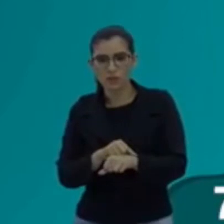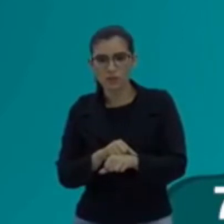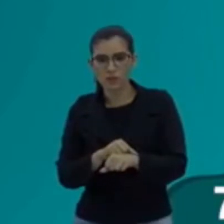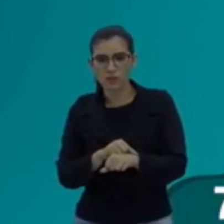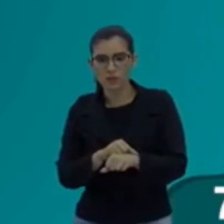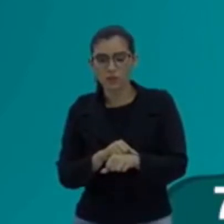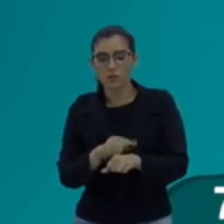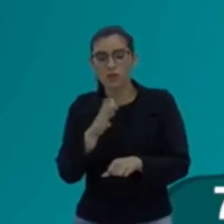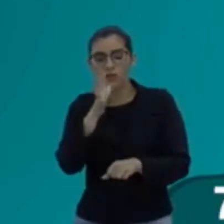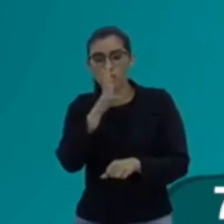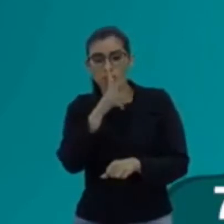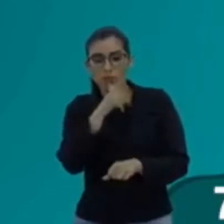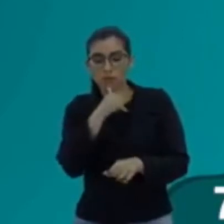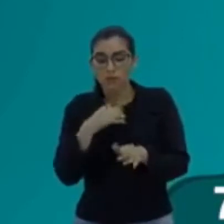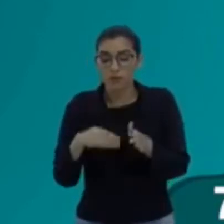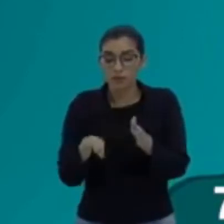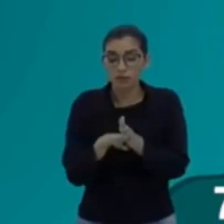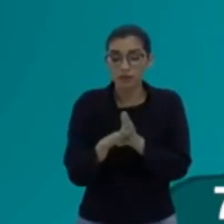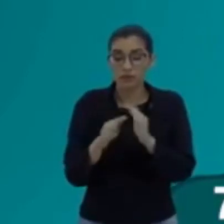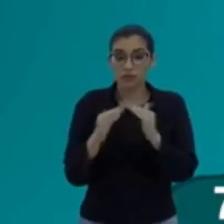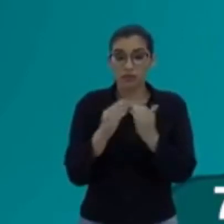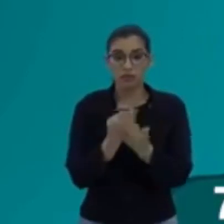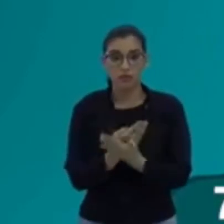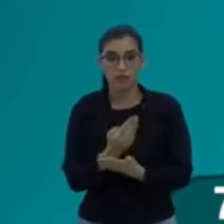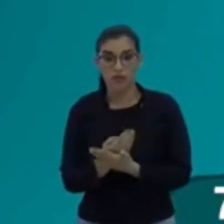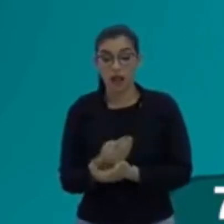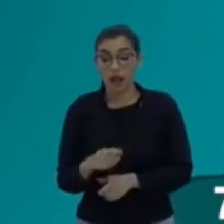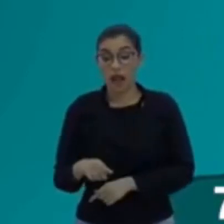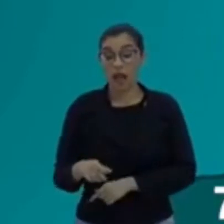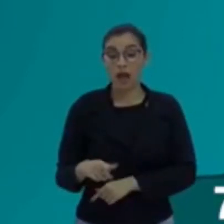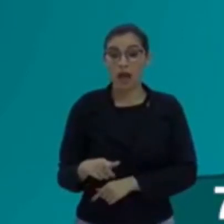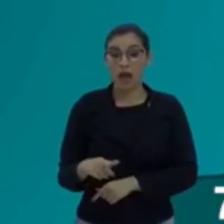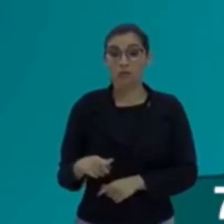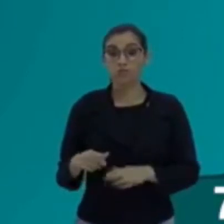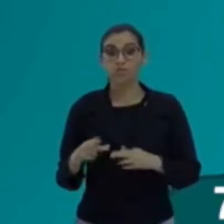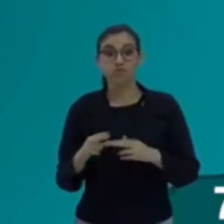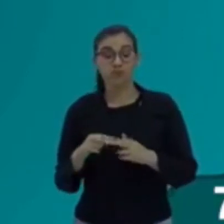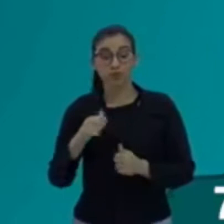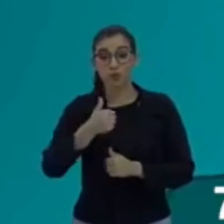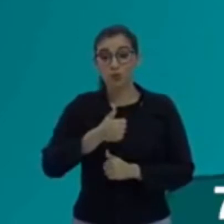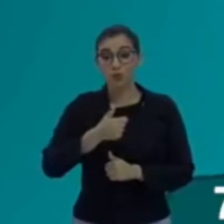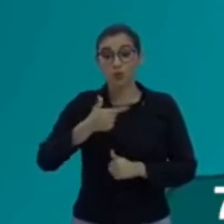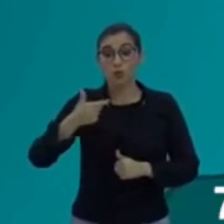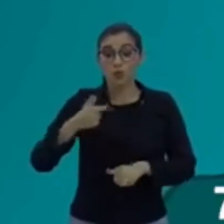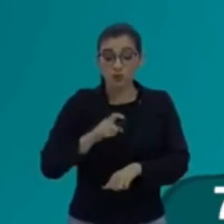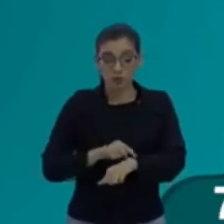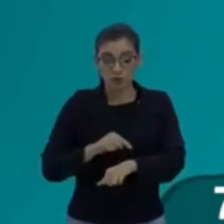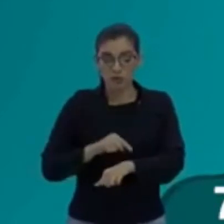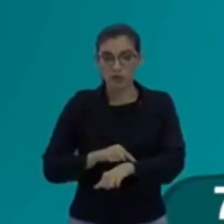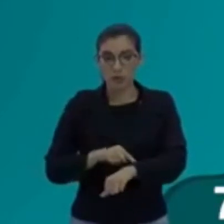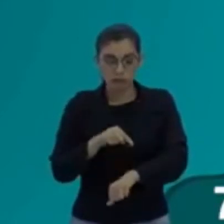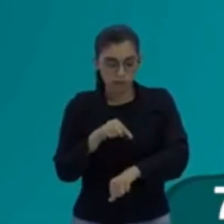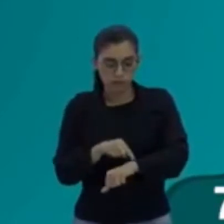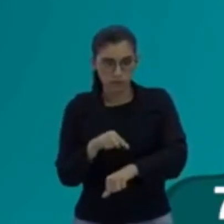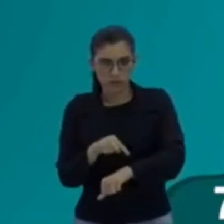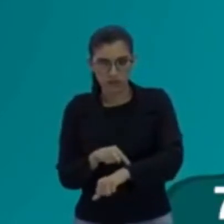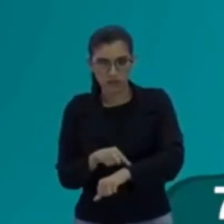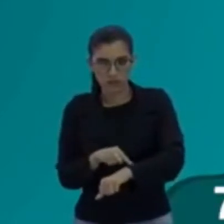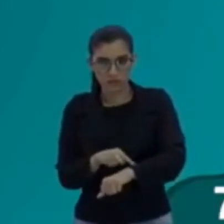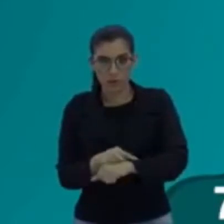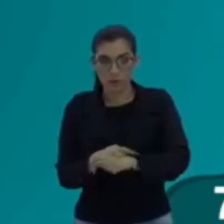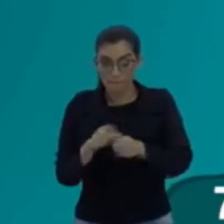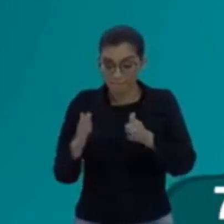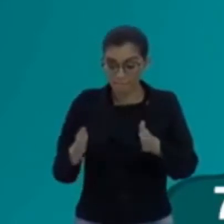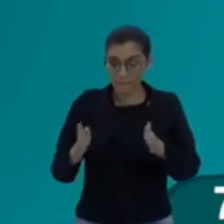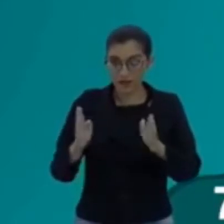12 horas para ir ao colégio. Então, o tempo necessário para você ir para colégio, tá bom?